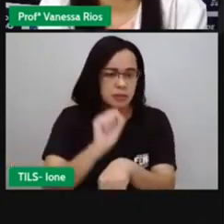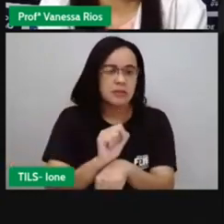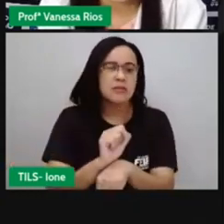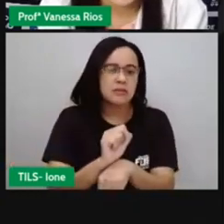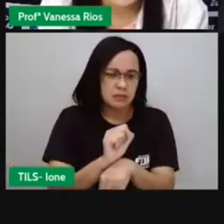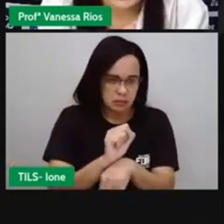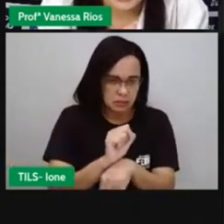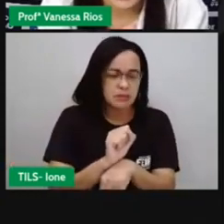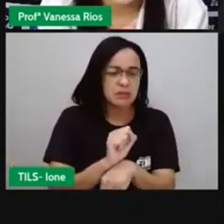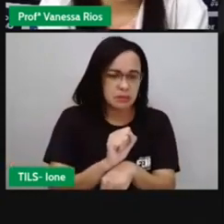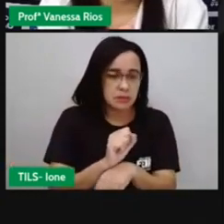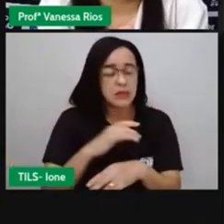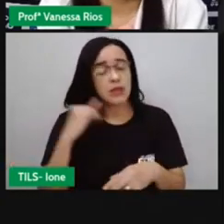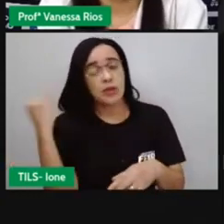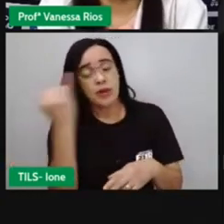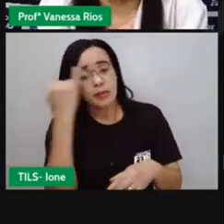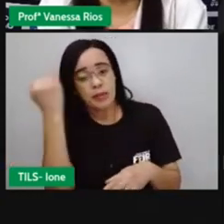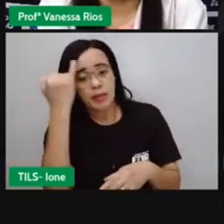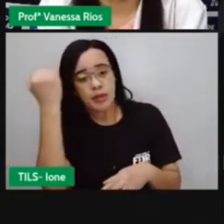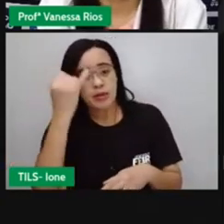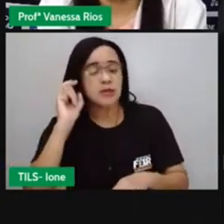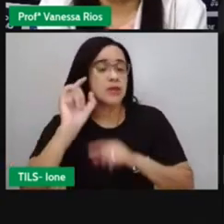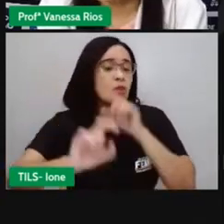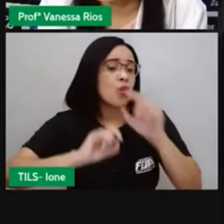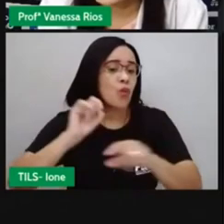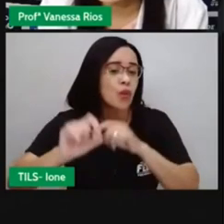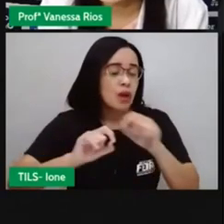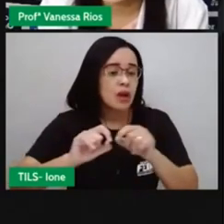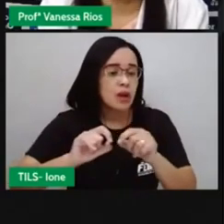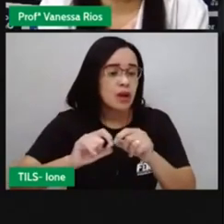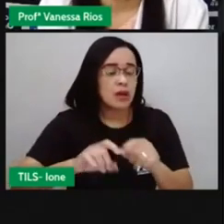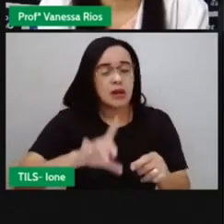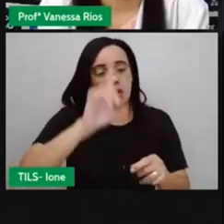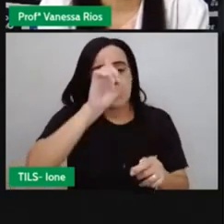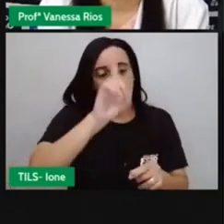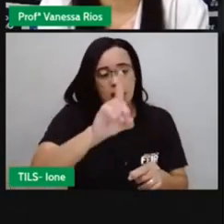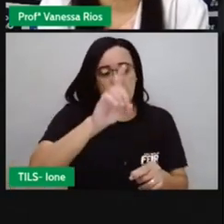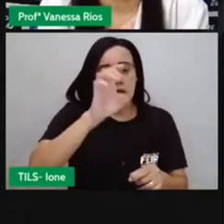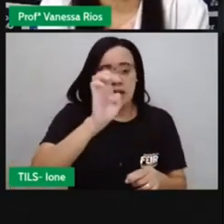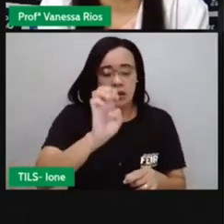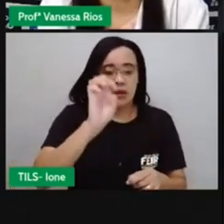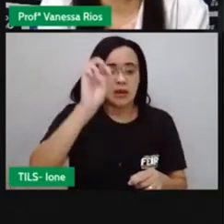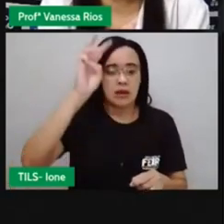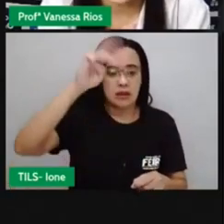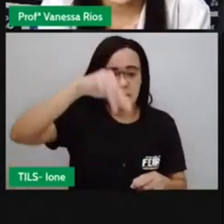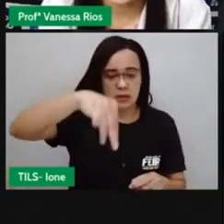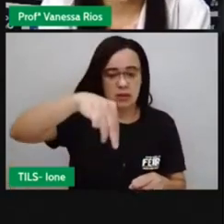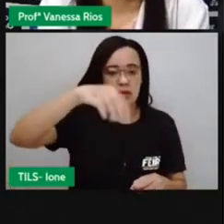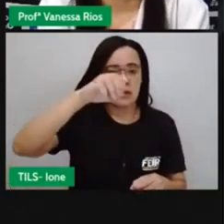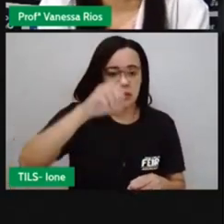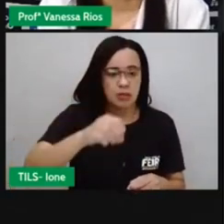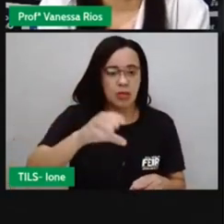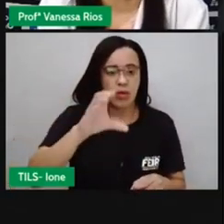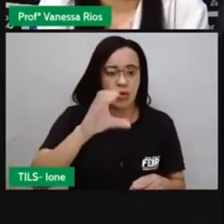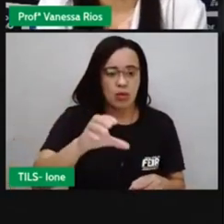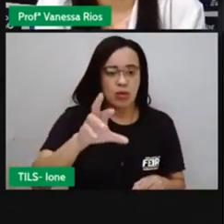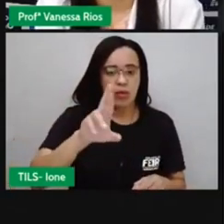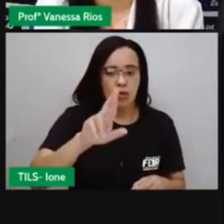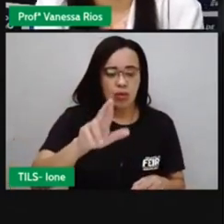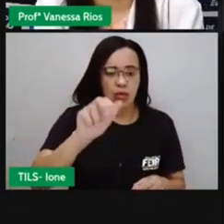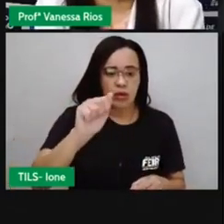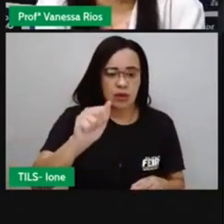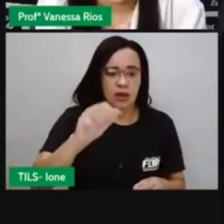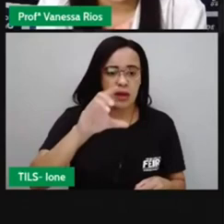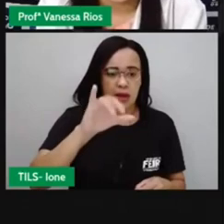democracia. A importância que o voto tem, né, em relação a decidir aí o que